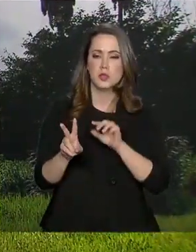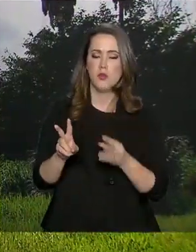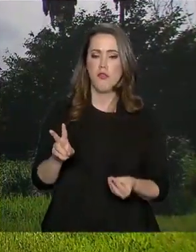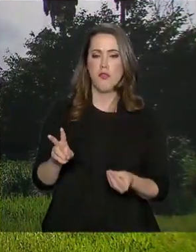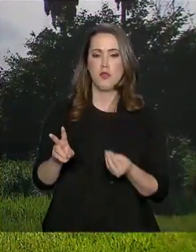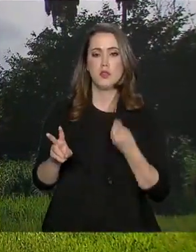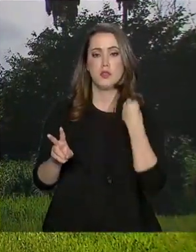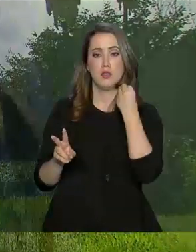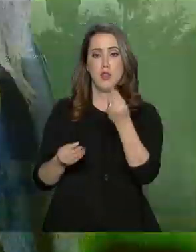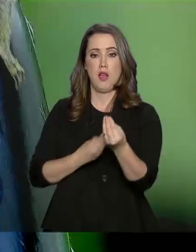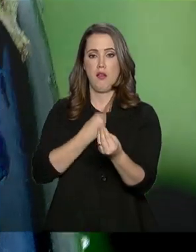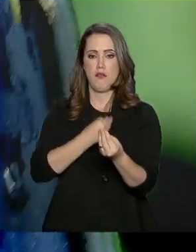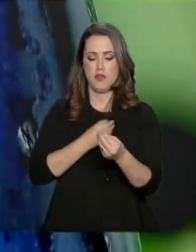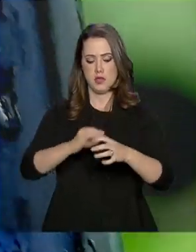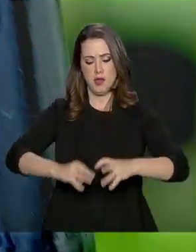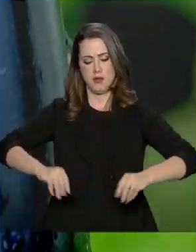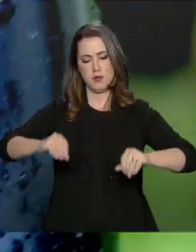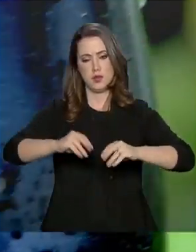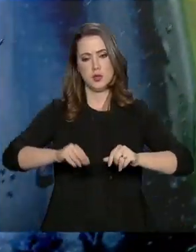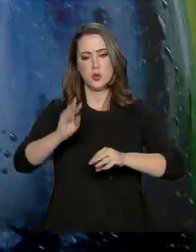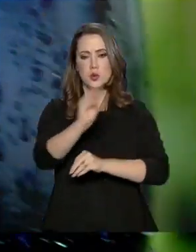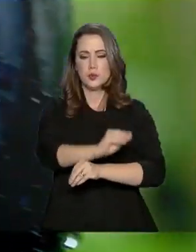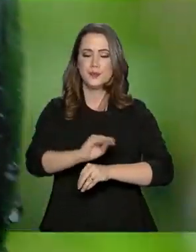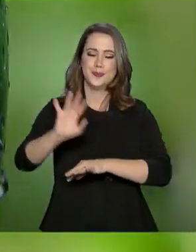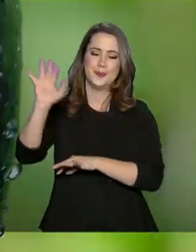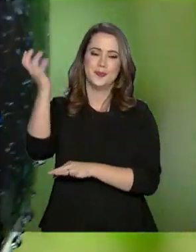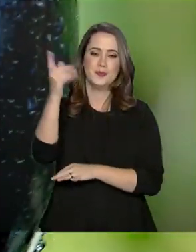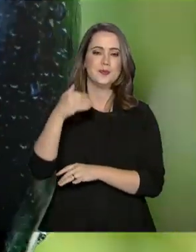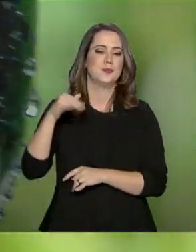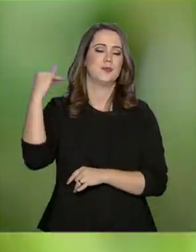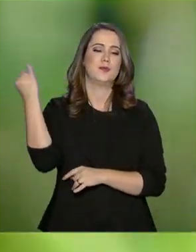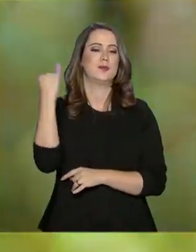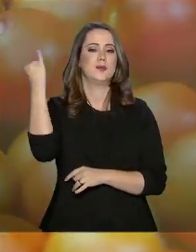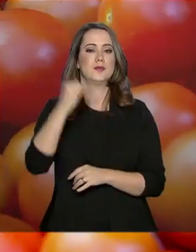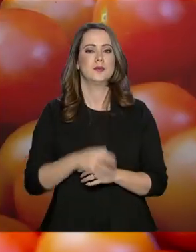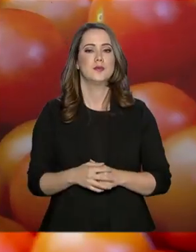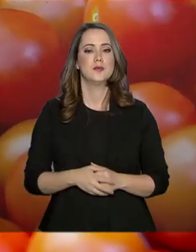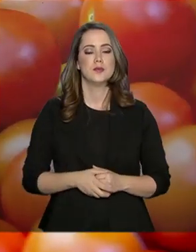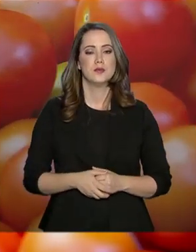ao solo e cuidar da natureza, que eu acho que é o mais importante.